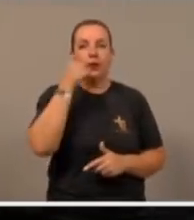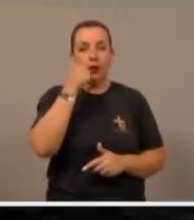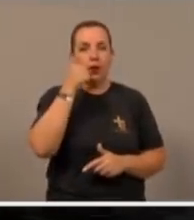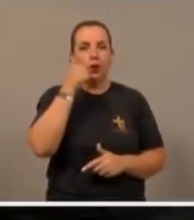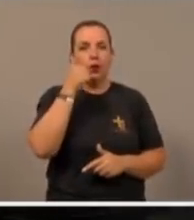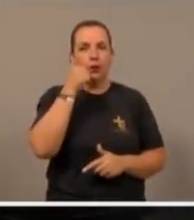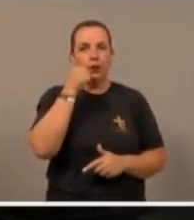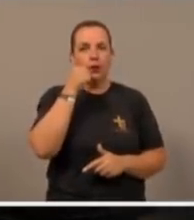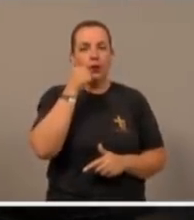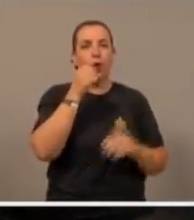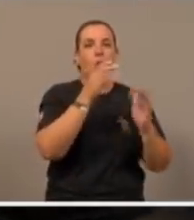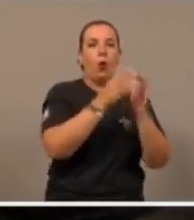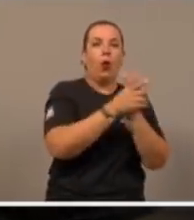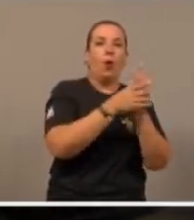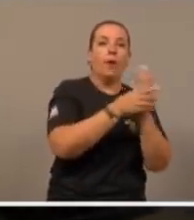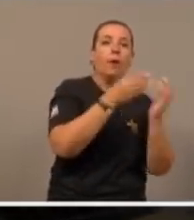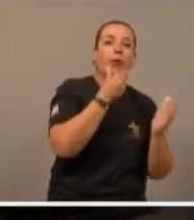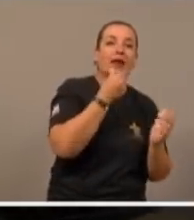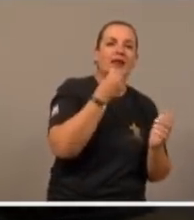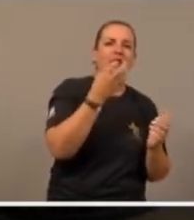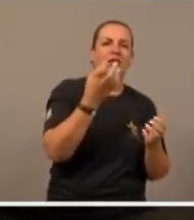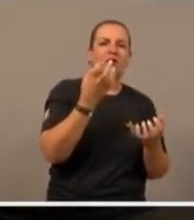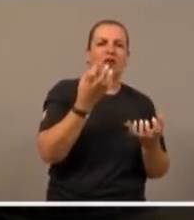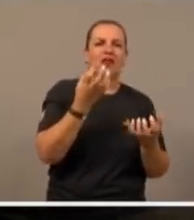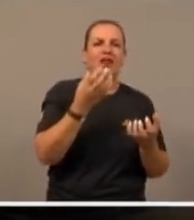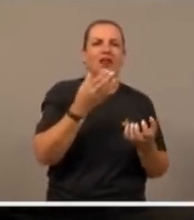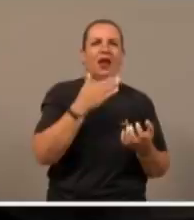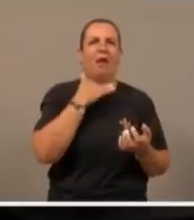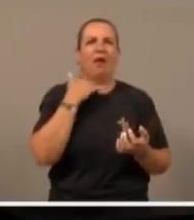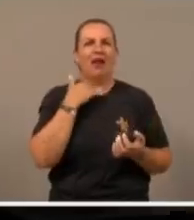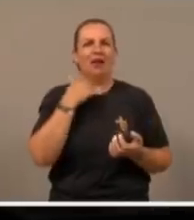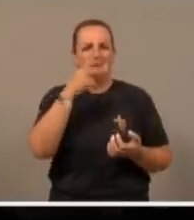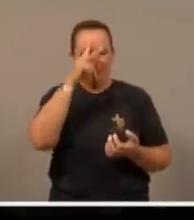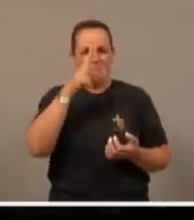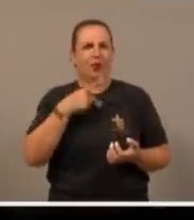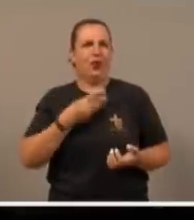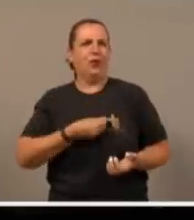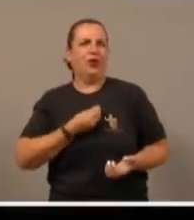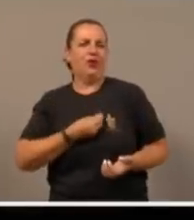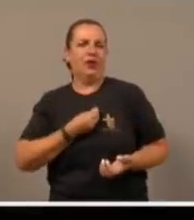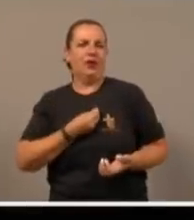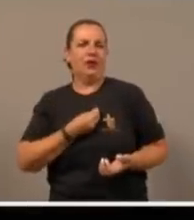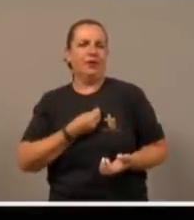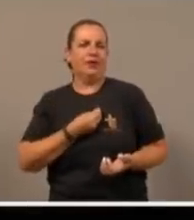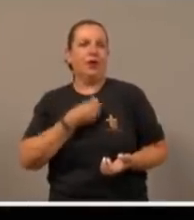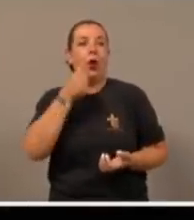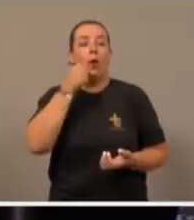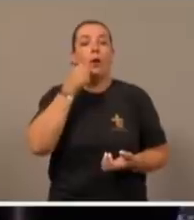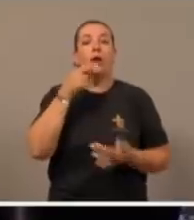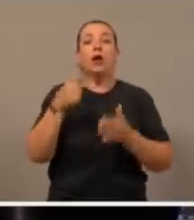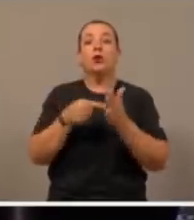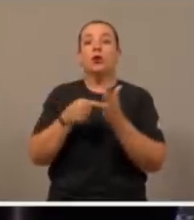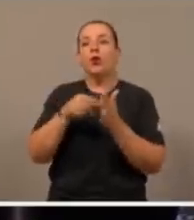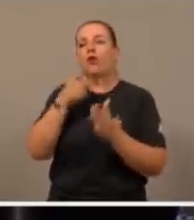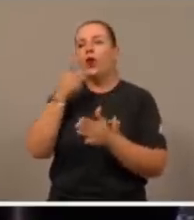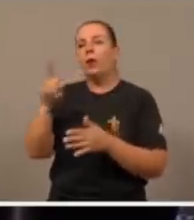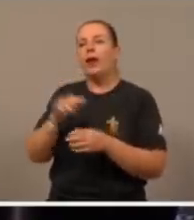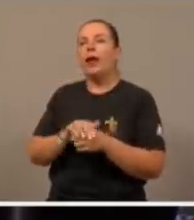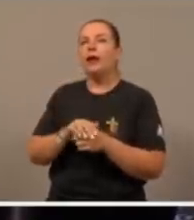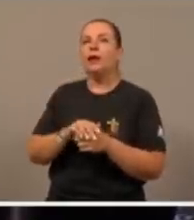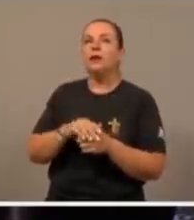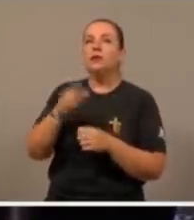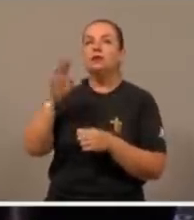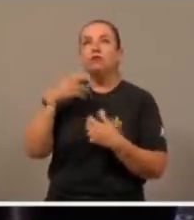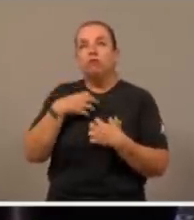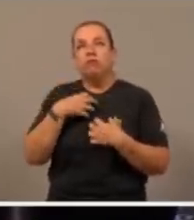o marido queria se matar, ela queria largar, e uma mulher indicou o programa Experiência de Deus, ela como se escutava, Santa e